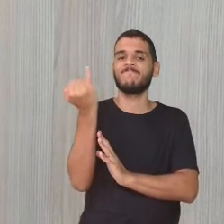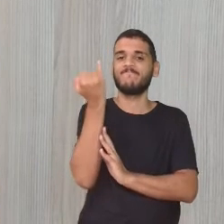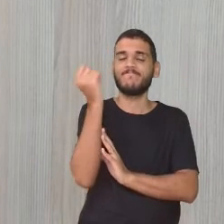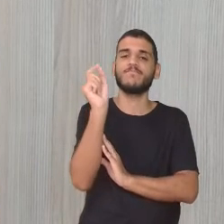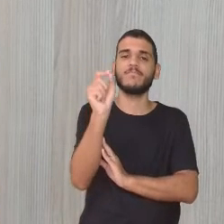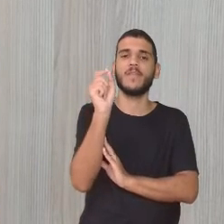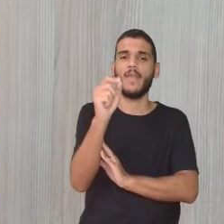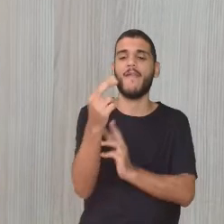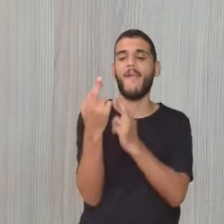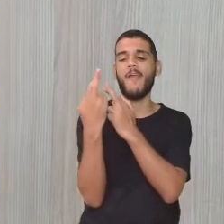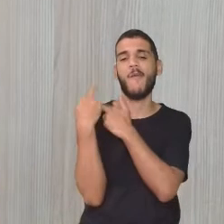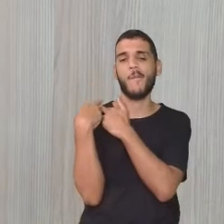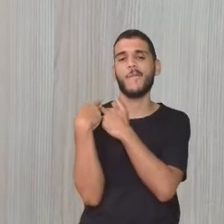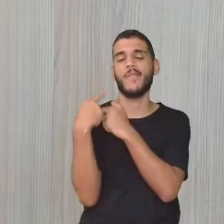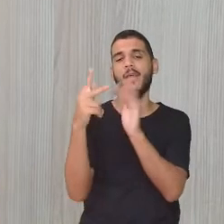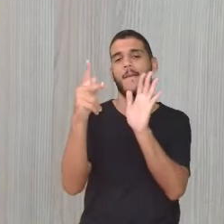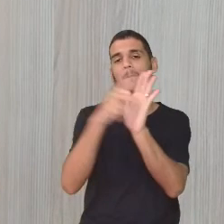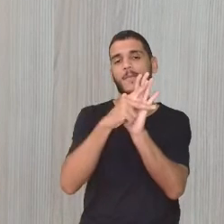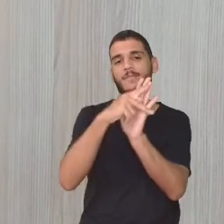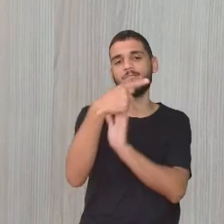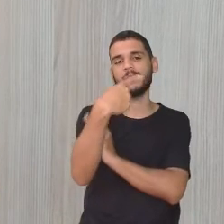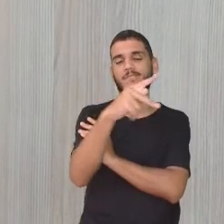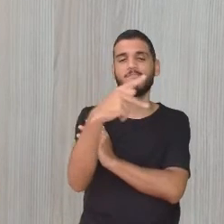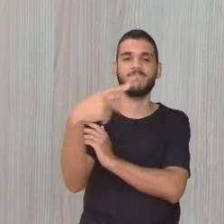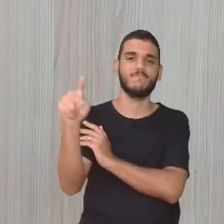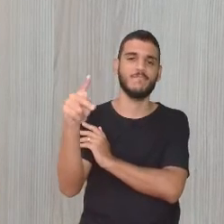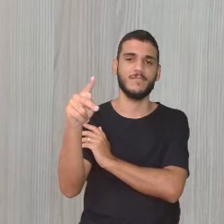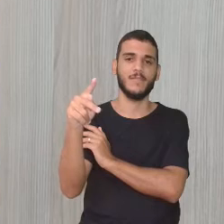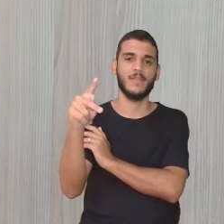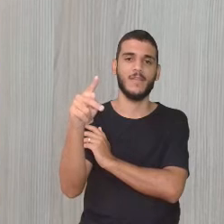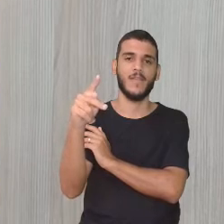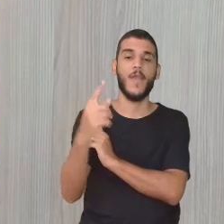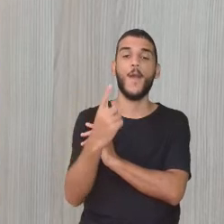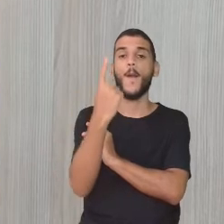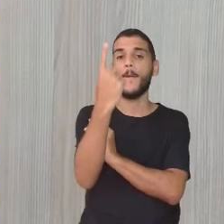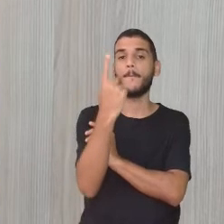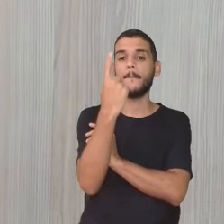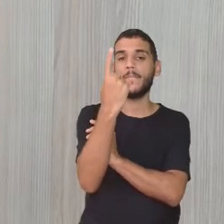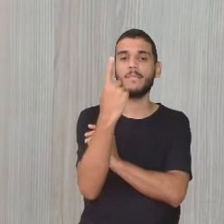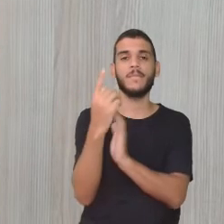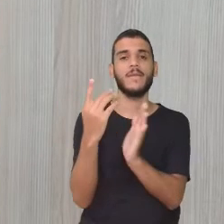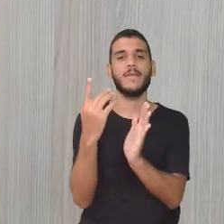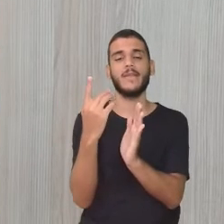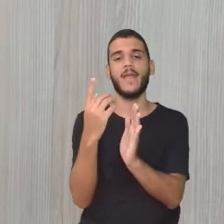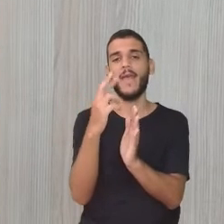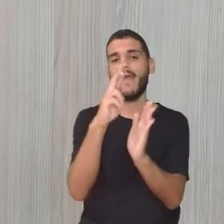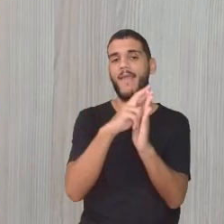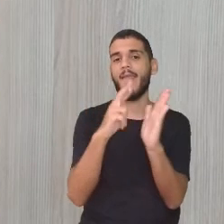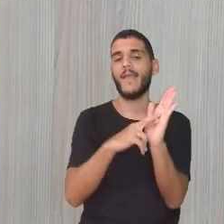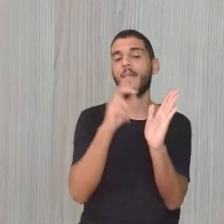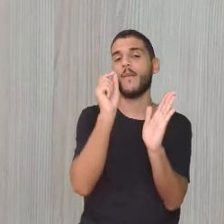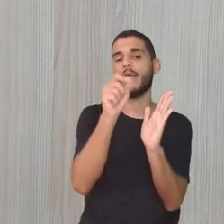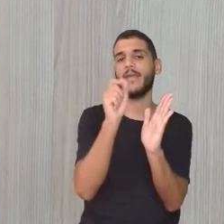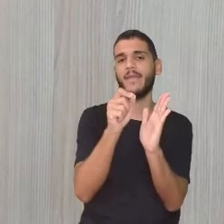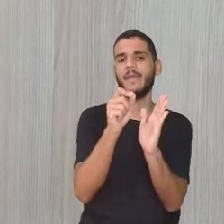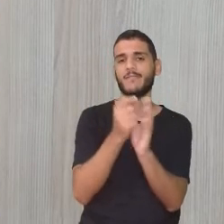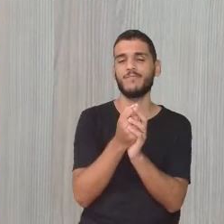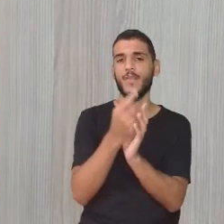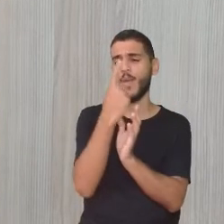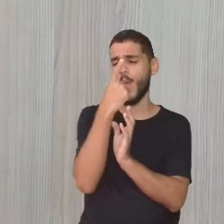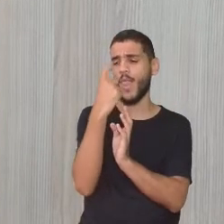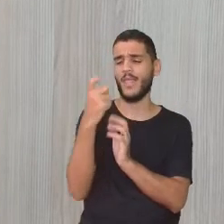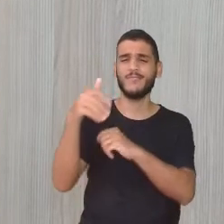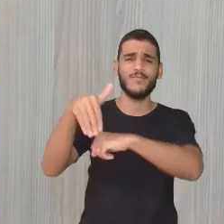essa responsabilidade também. E o primeiro passo é a gente saber, né? Que jogar um lixo ali na rua, de uma forma